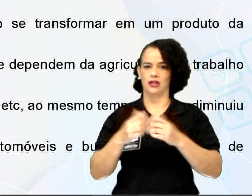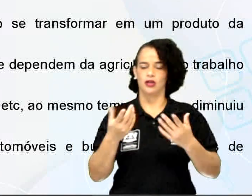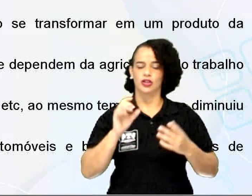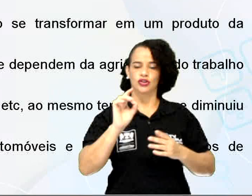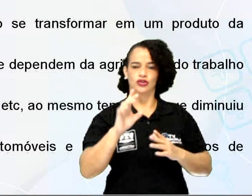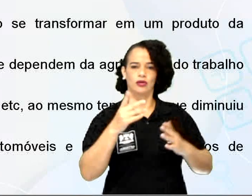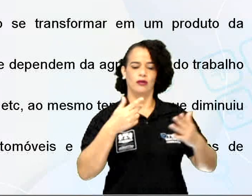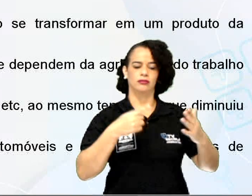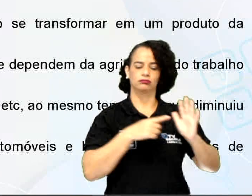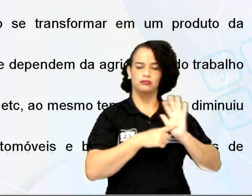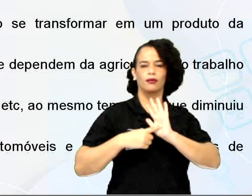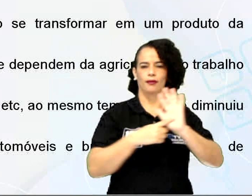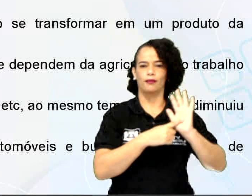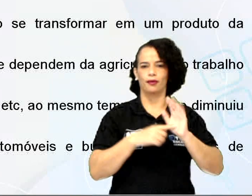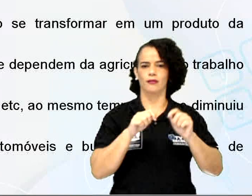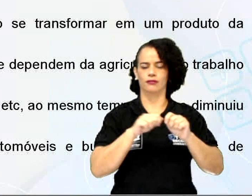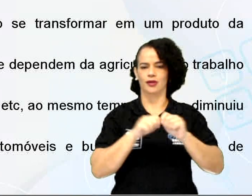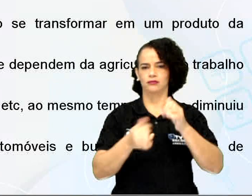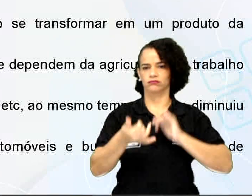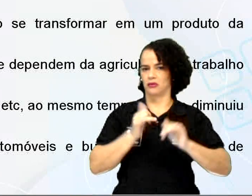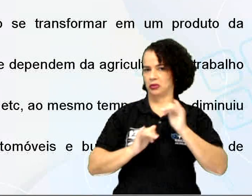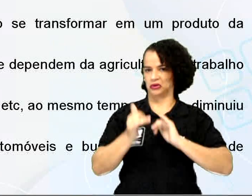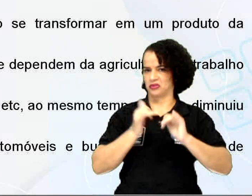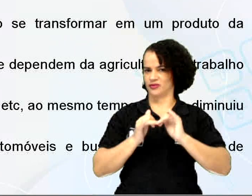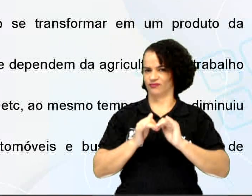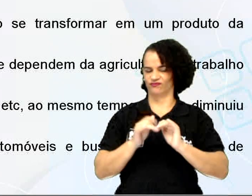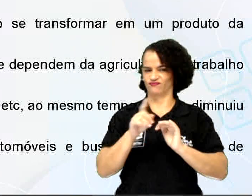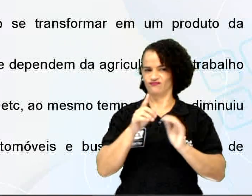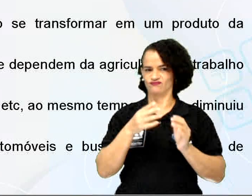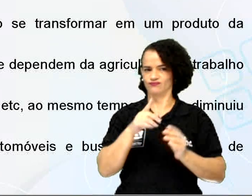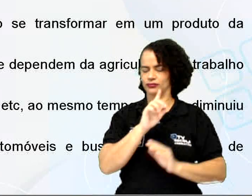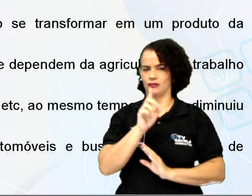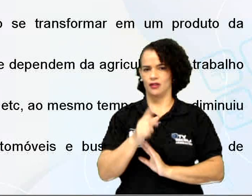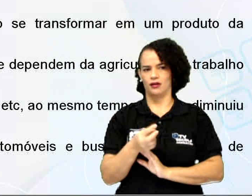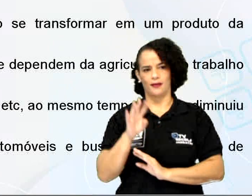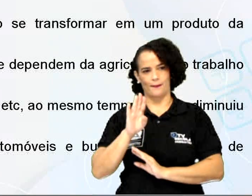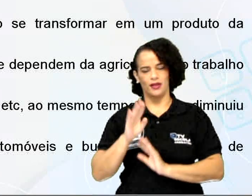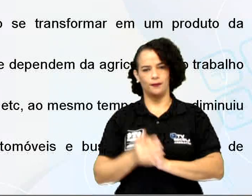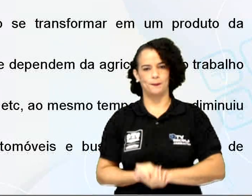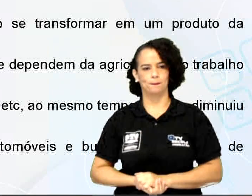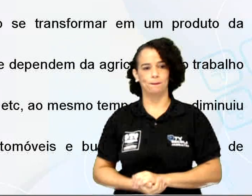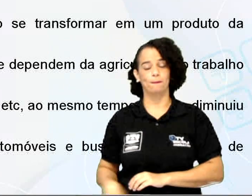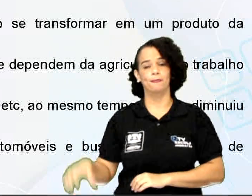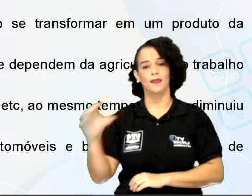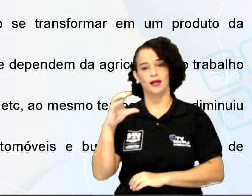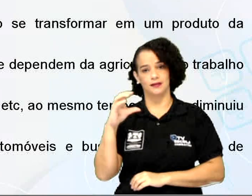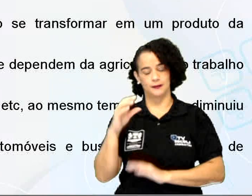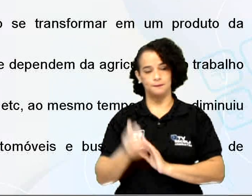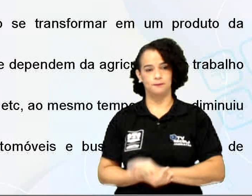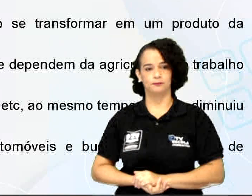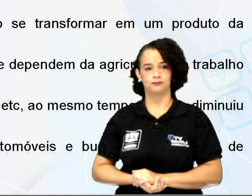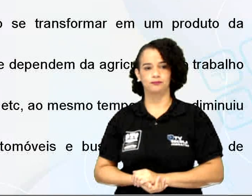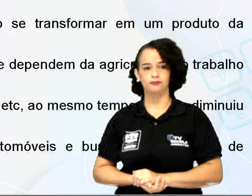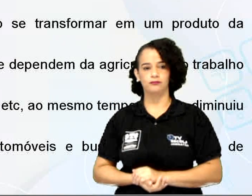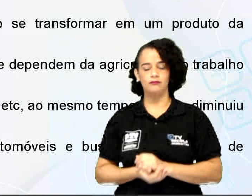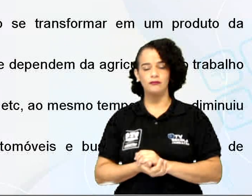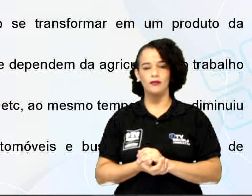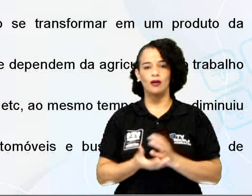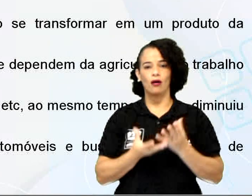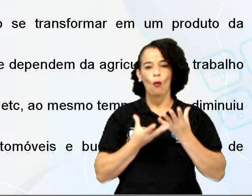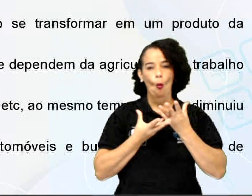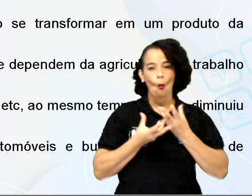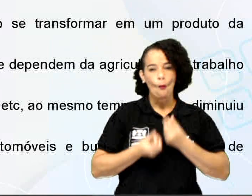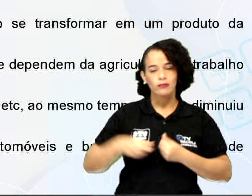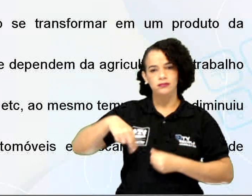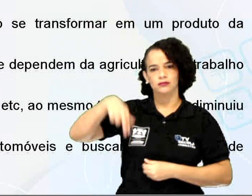criados em laboratório. Acho que também não está muito perto do que a gente deseja. Vamos para o item C. A seca no Nordeste, cada dia